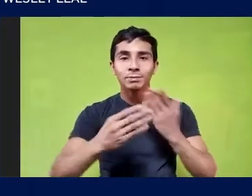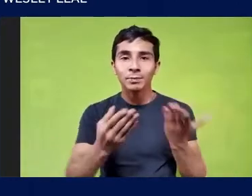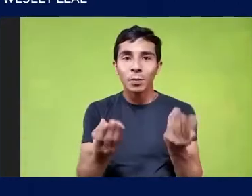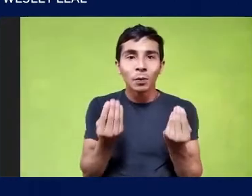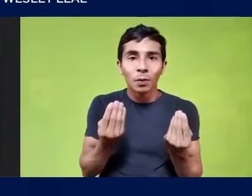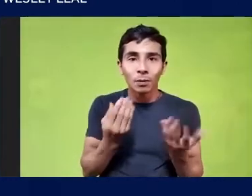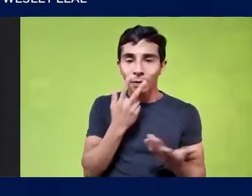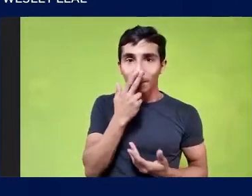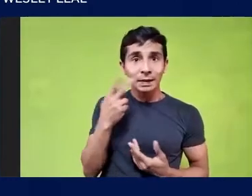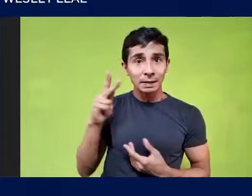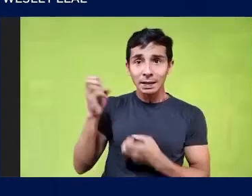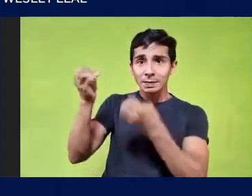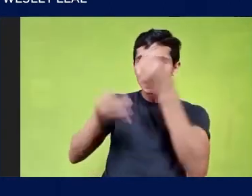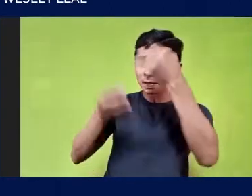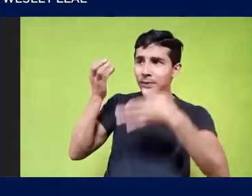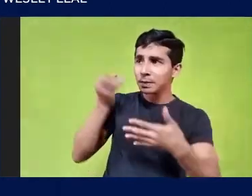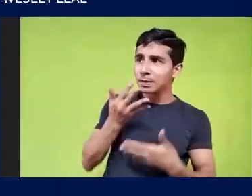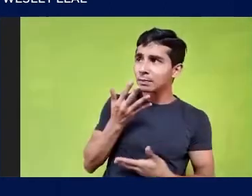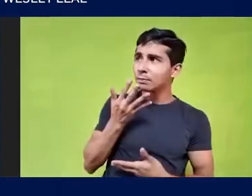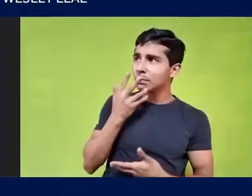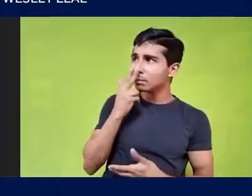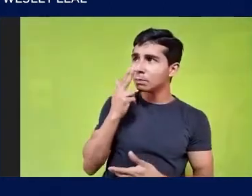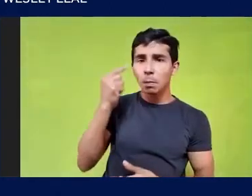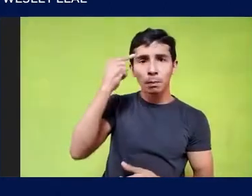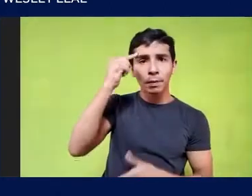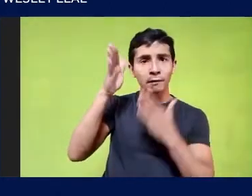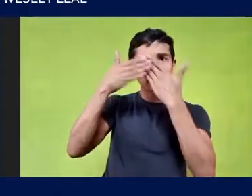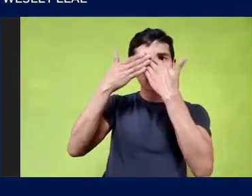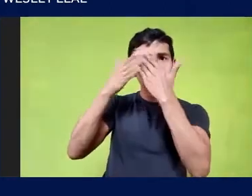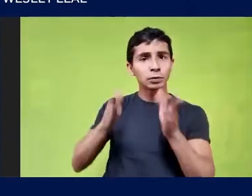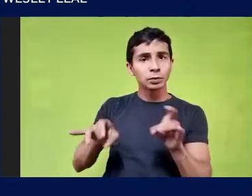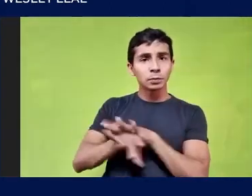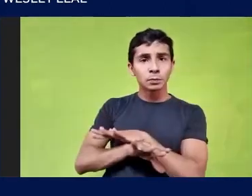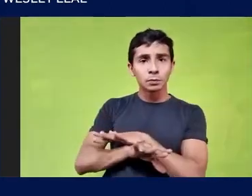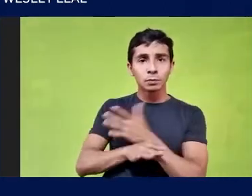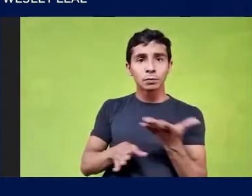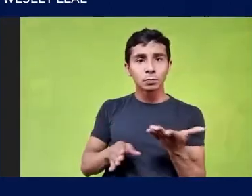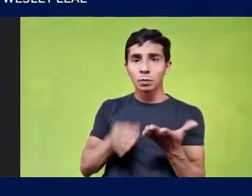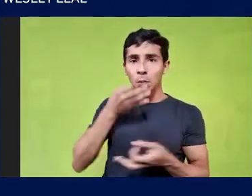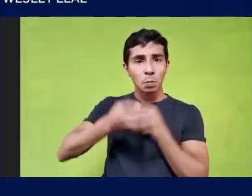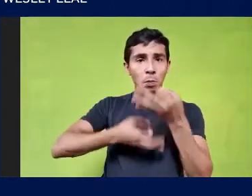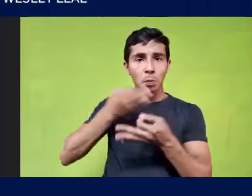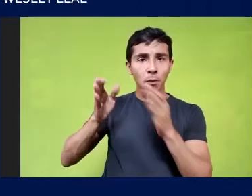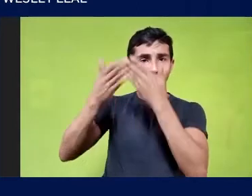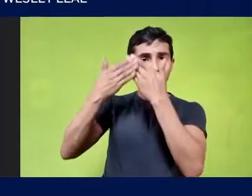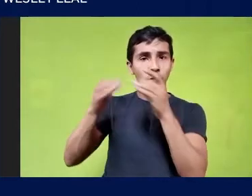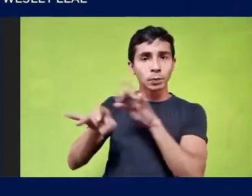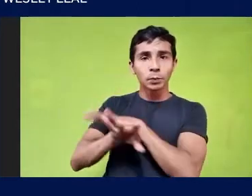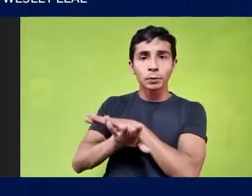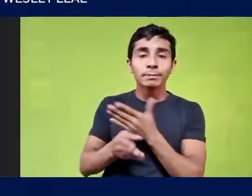gente encontra a base Quando a gente já desenvolveu Um pensamento argumentativo A questão É